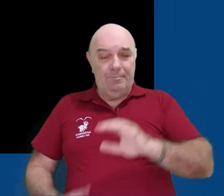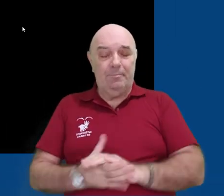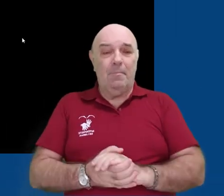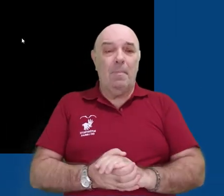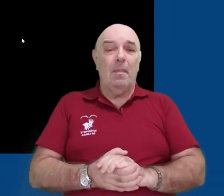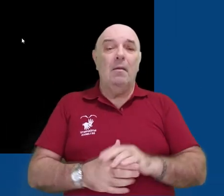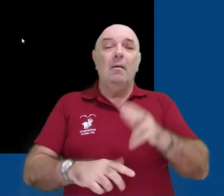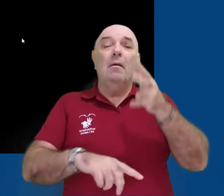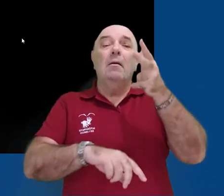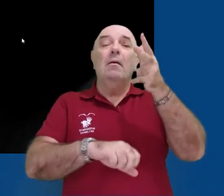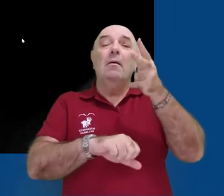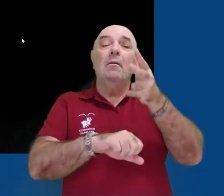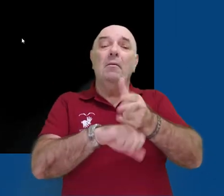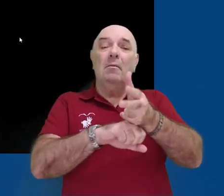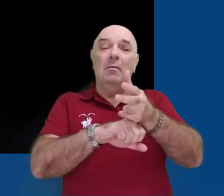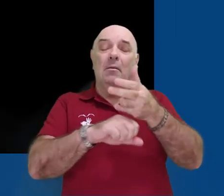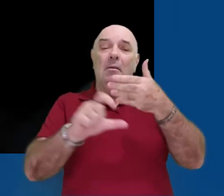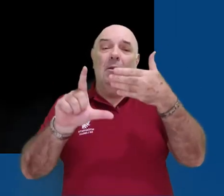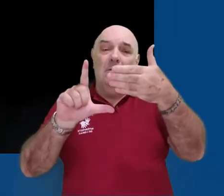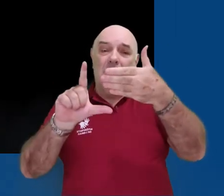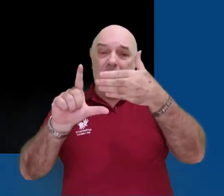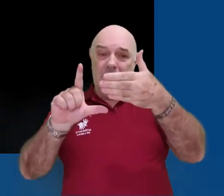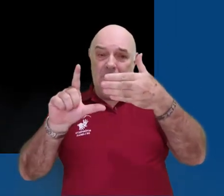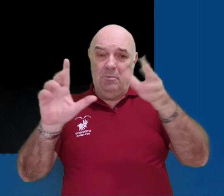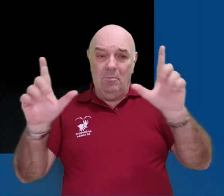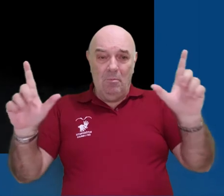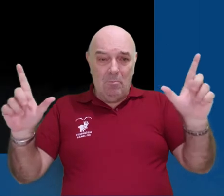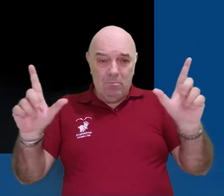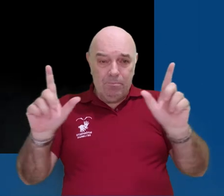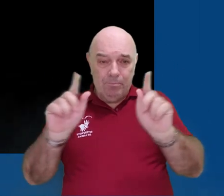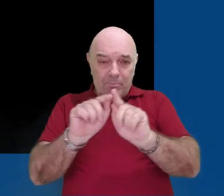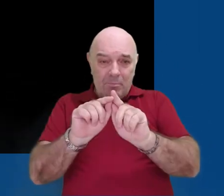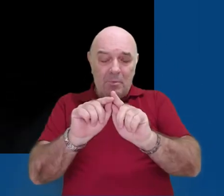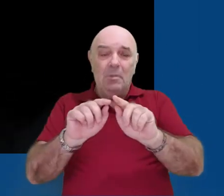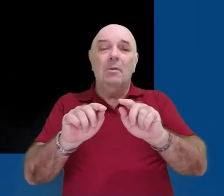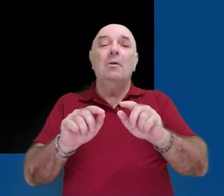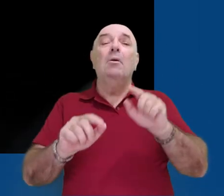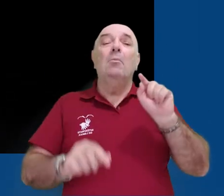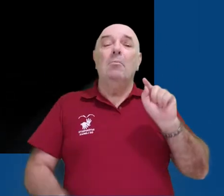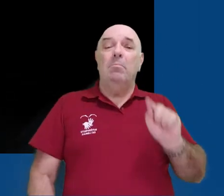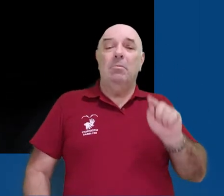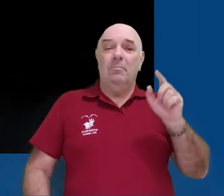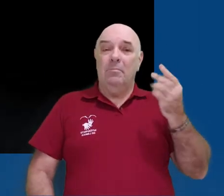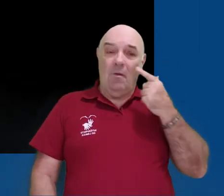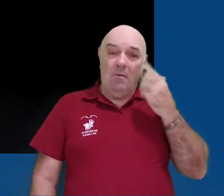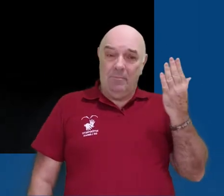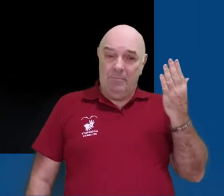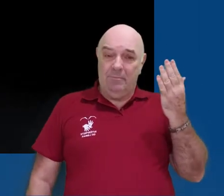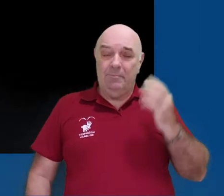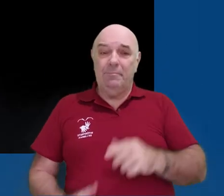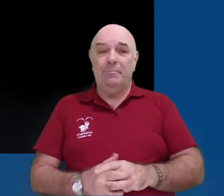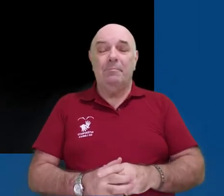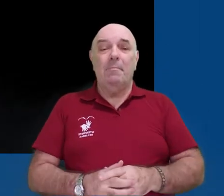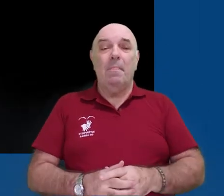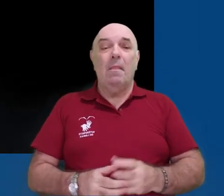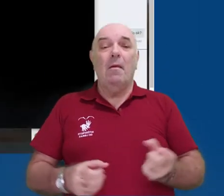Para sair de uma videochamada, clicamos no ícone no centro da parte inferior da tela.